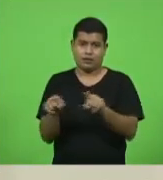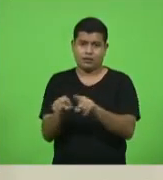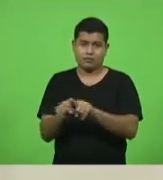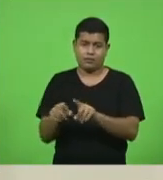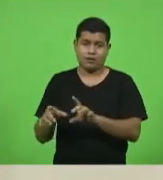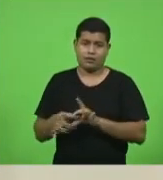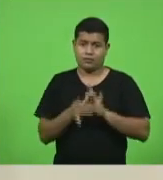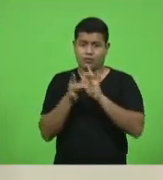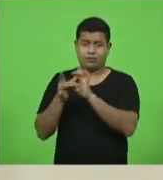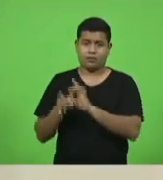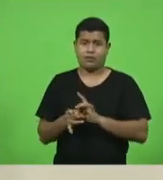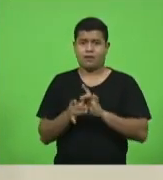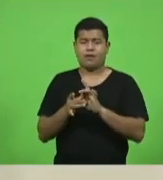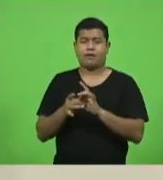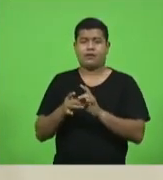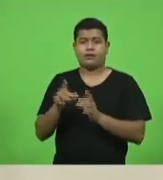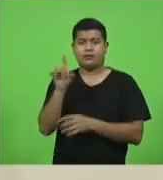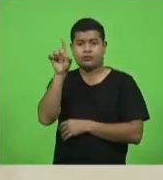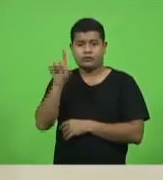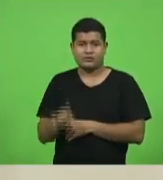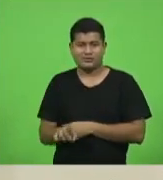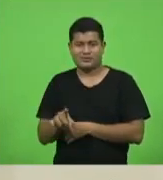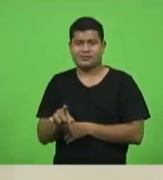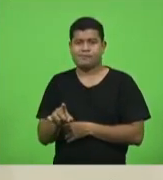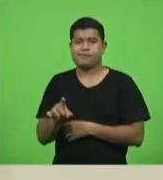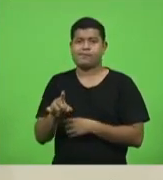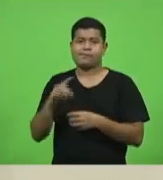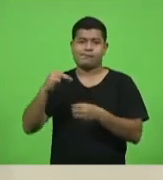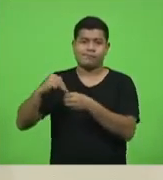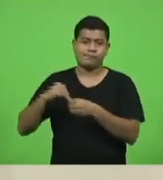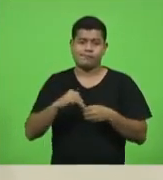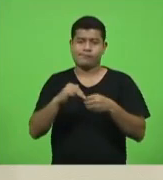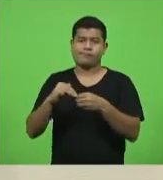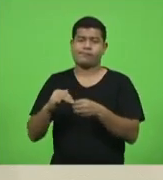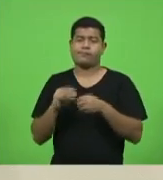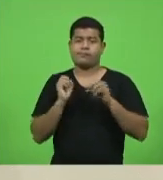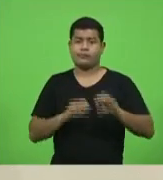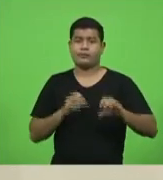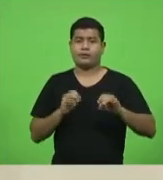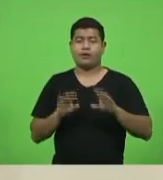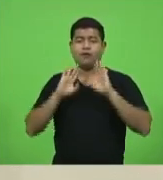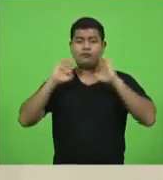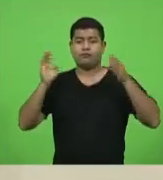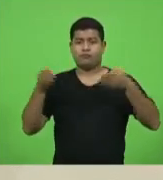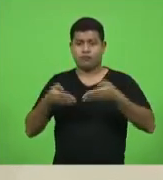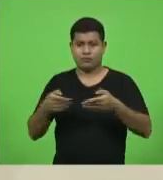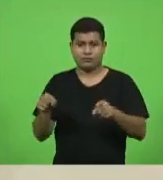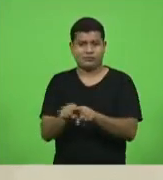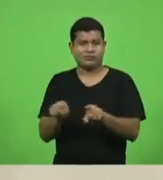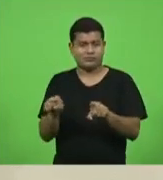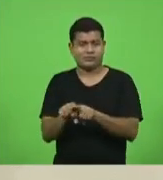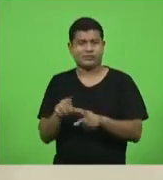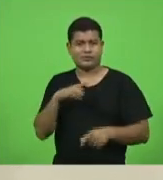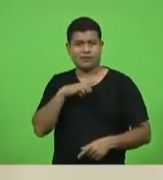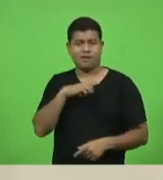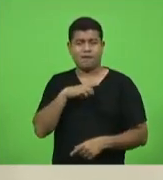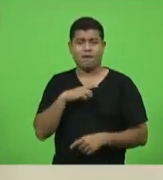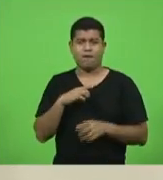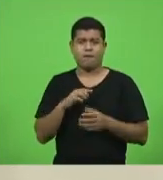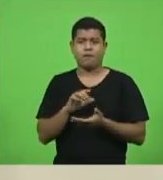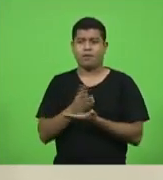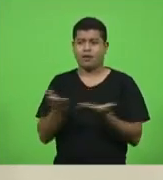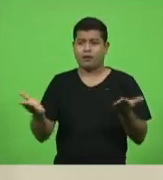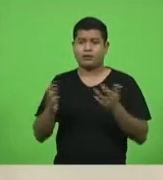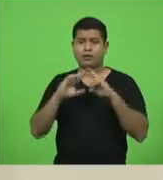de Educação, Fórum Estadual de Educação e UNCME Santa Catarina. E, na reunião de trabalho, todos